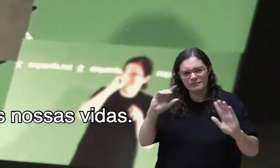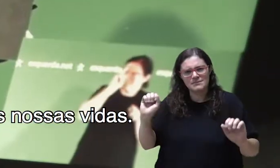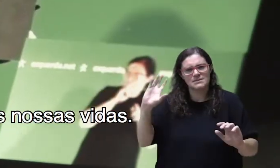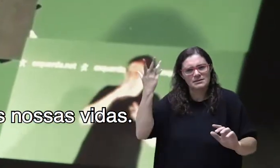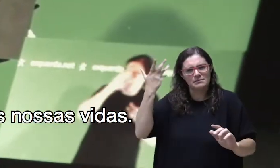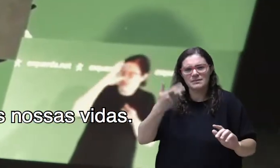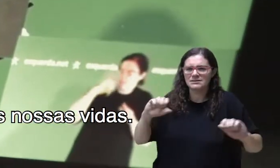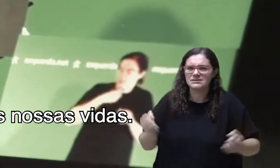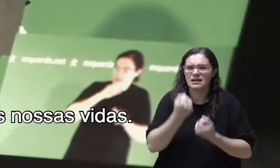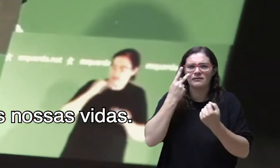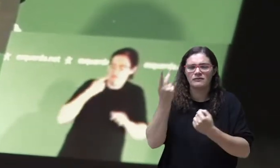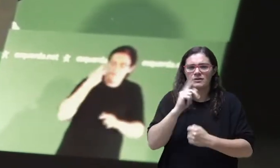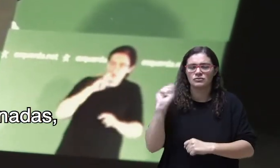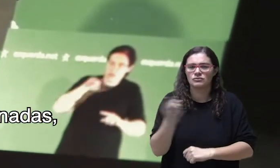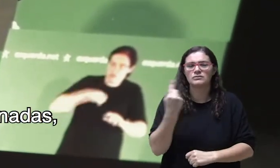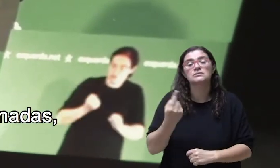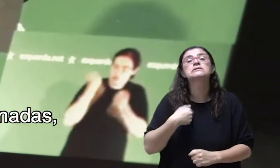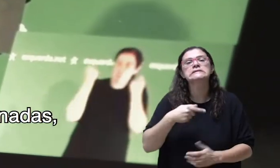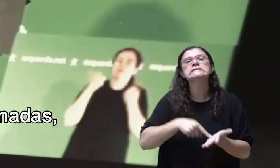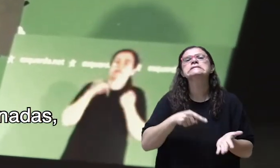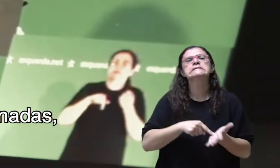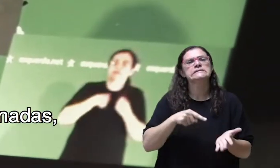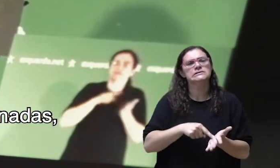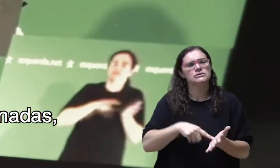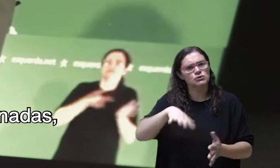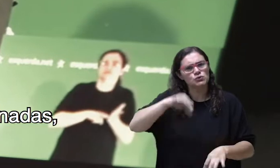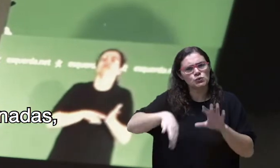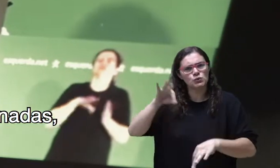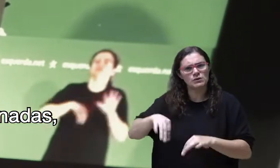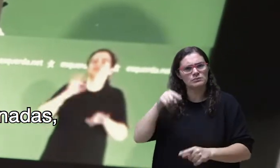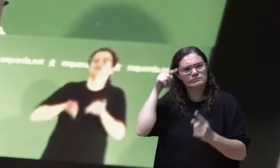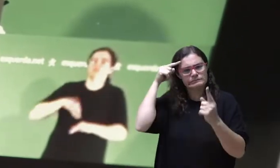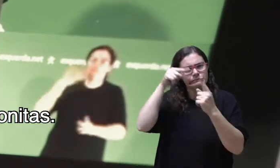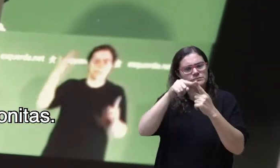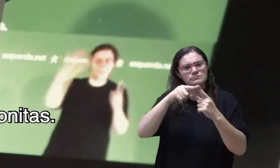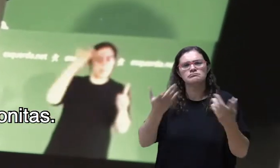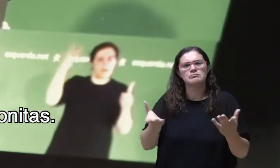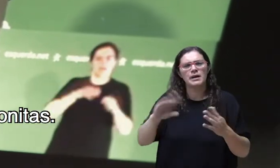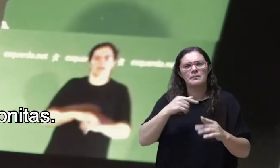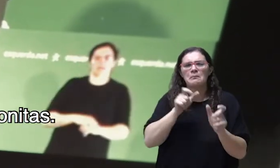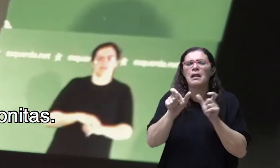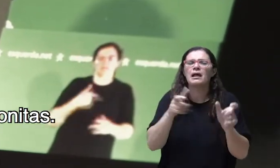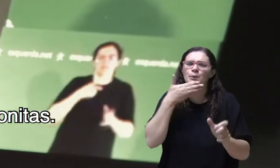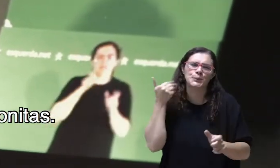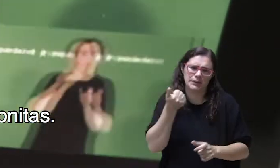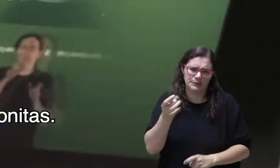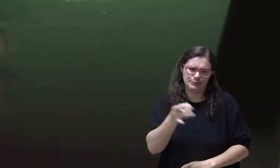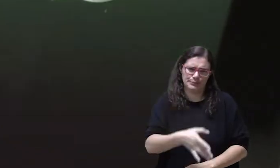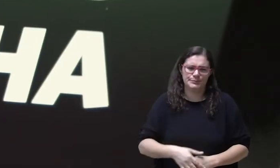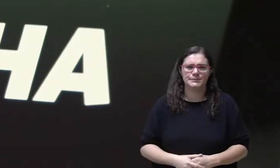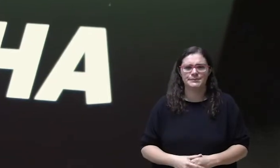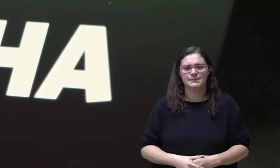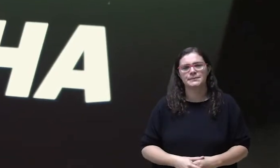as nossas vidas. E isso exige escolhas determinadas muito mais do que palavras bonitas.